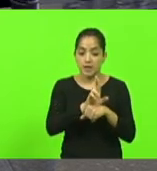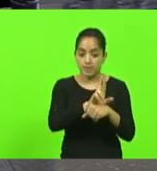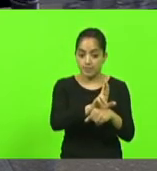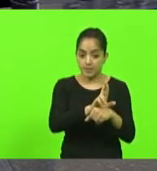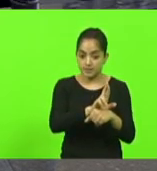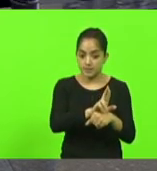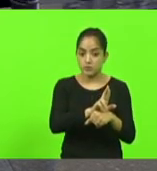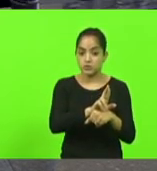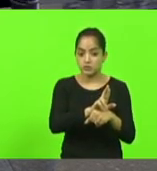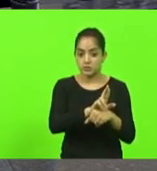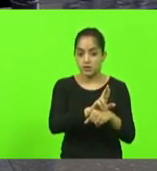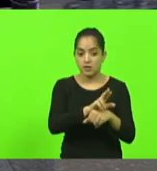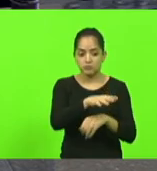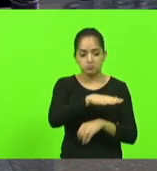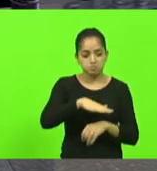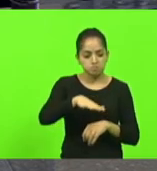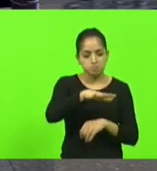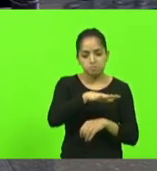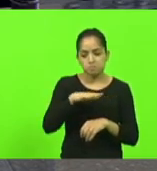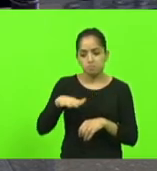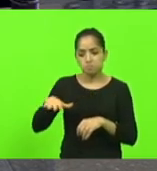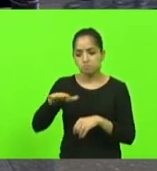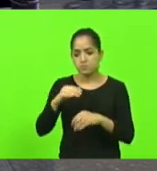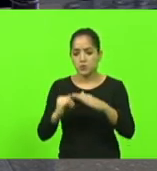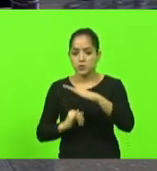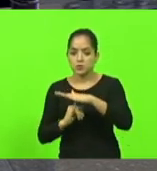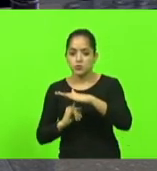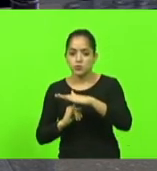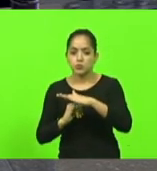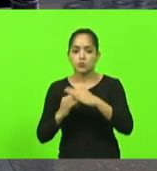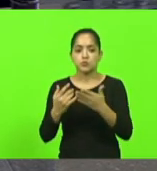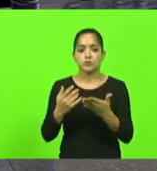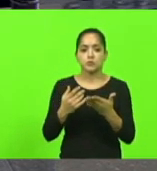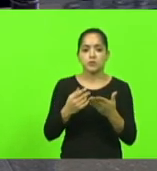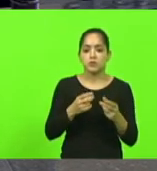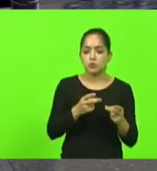de todos os setores da indústria do comércio deputado Maurício da agricultura